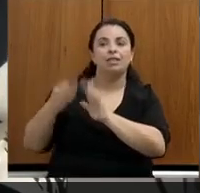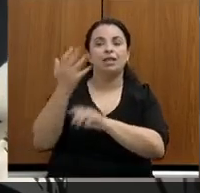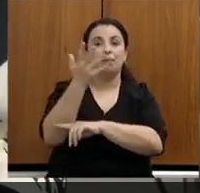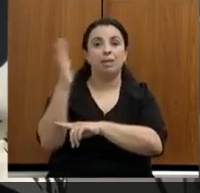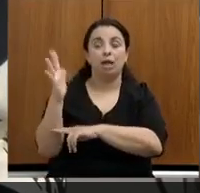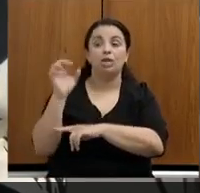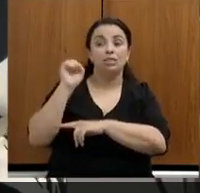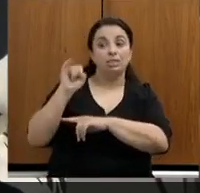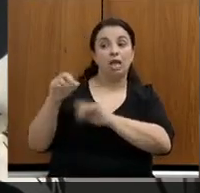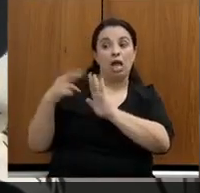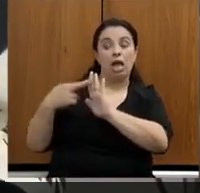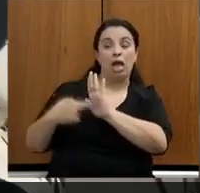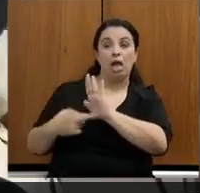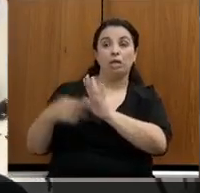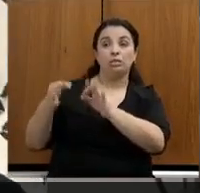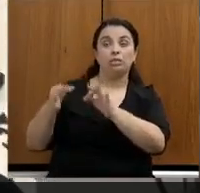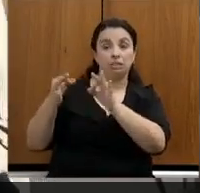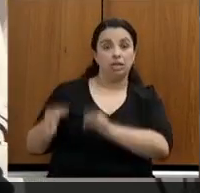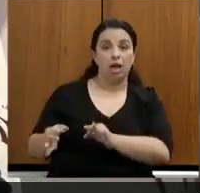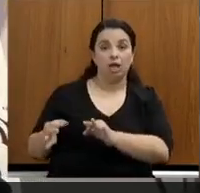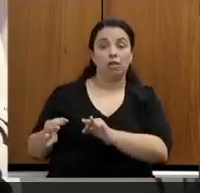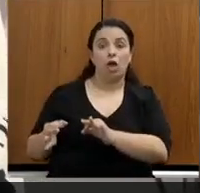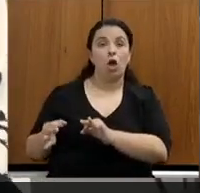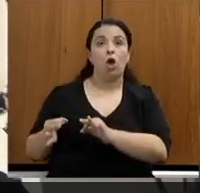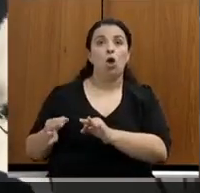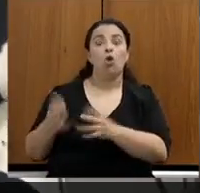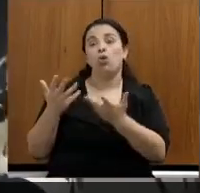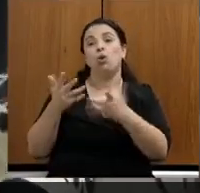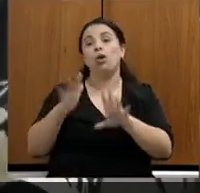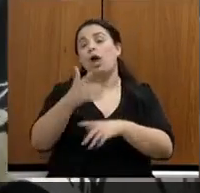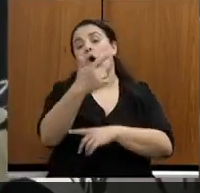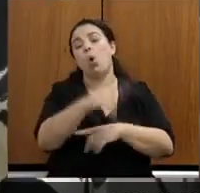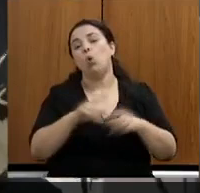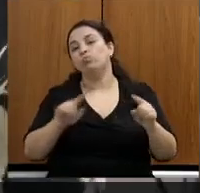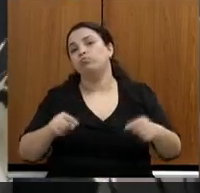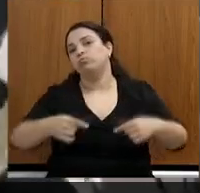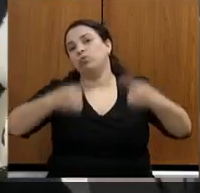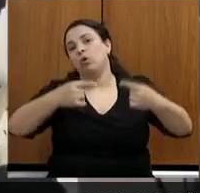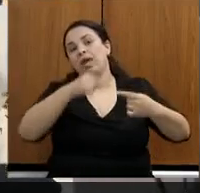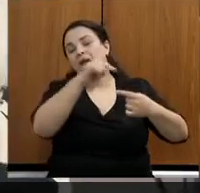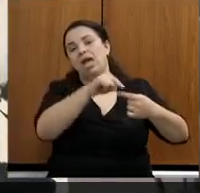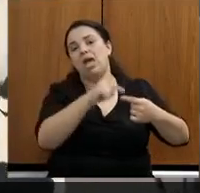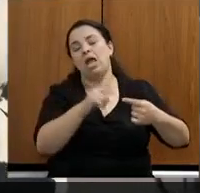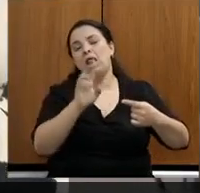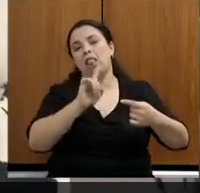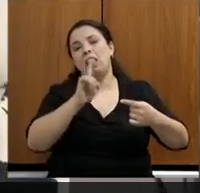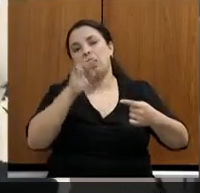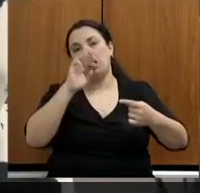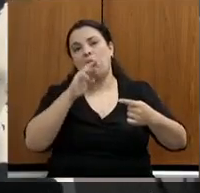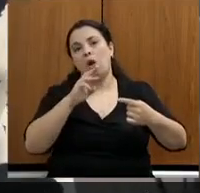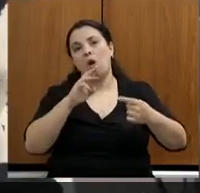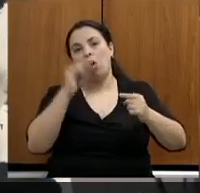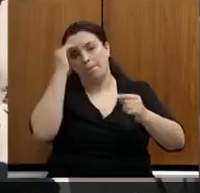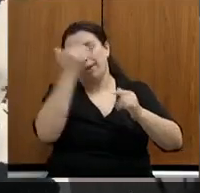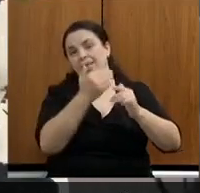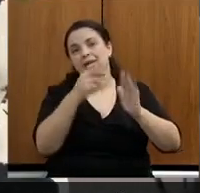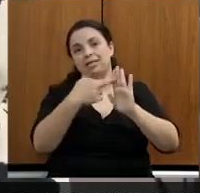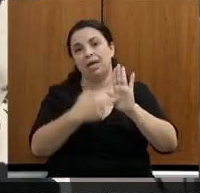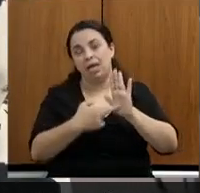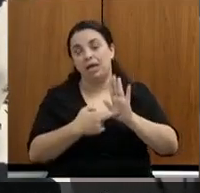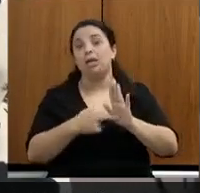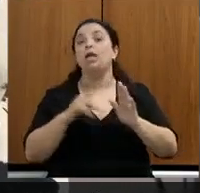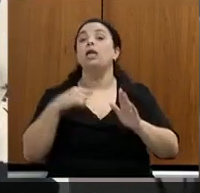ele não quer que tenha outro que concorra com ele que esteja irregular, então estamos fortalecendo a equipe de